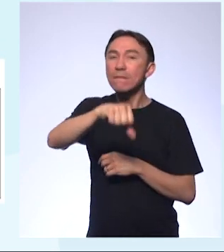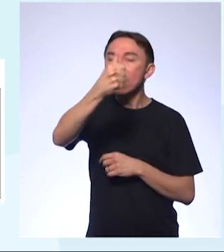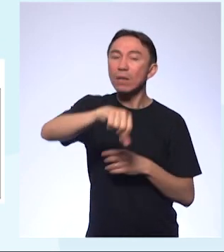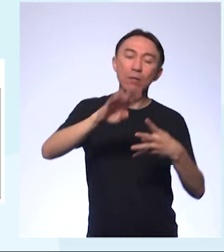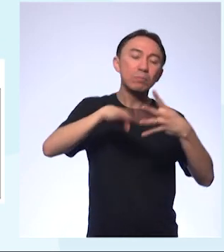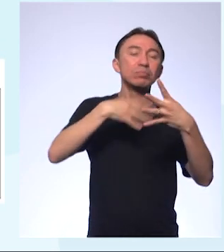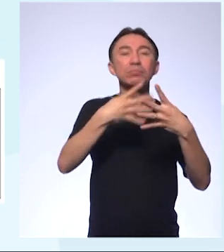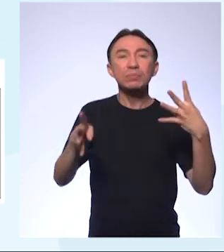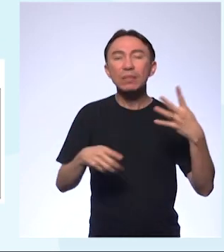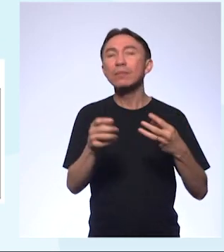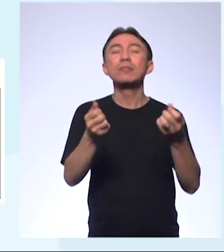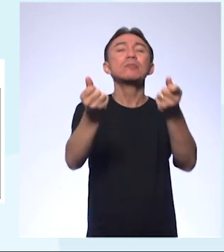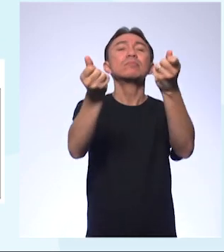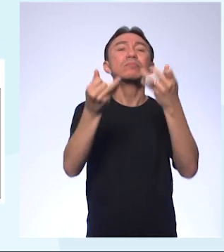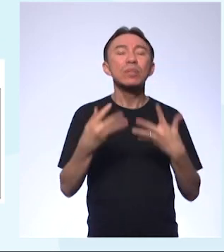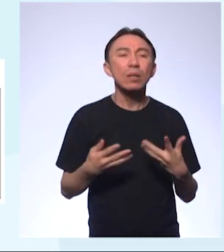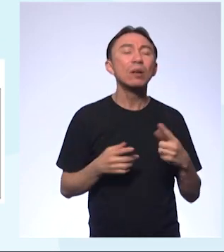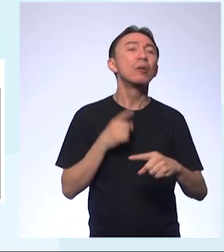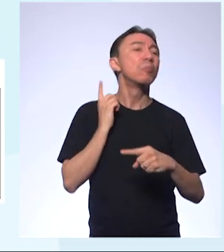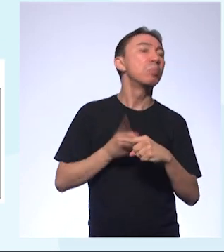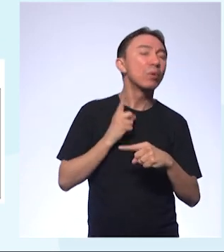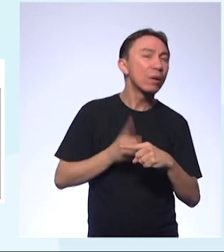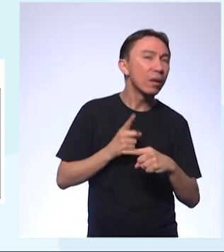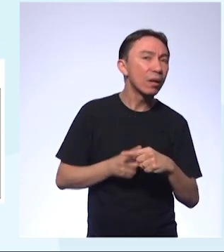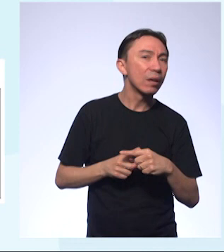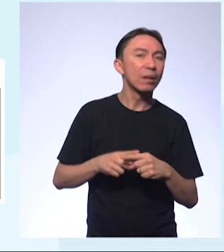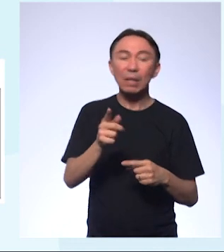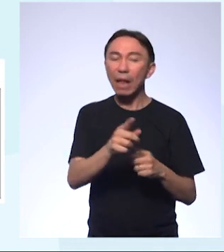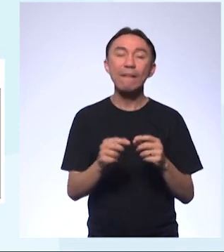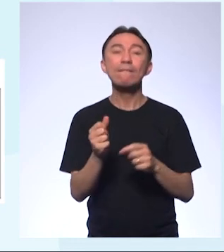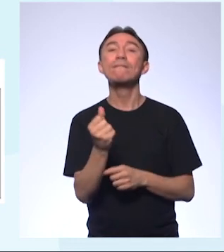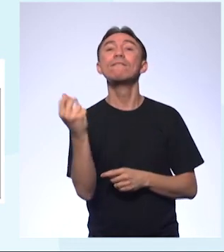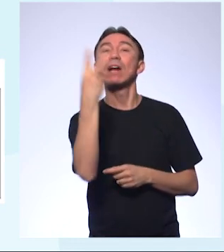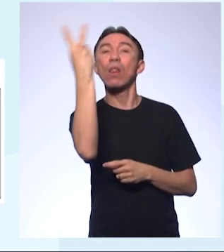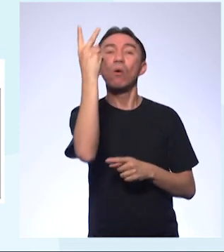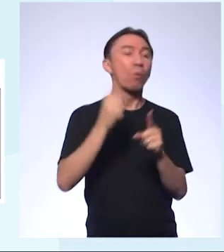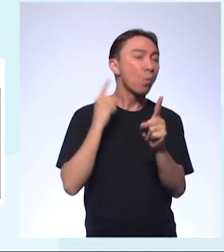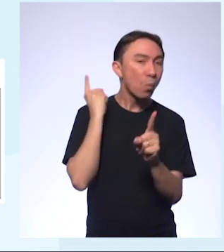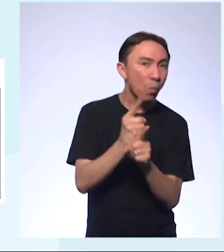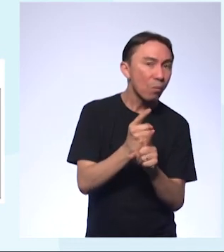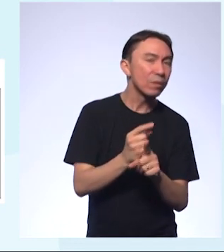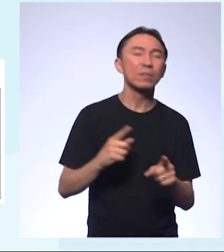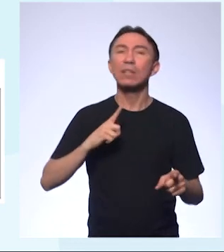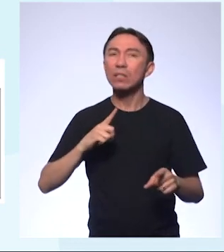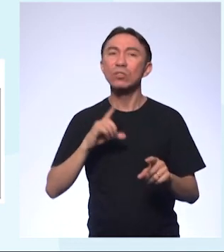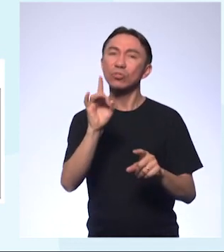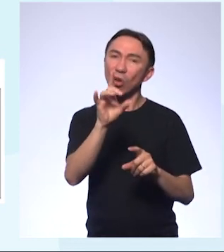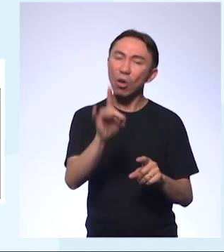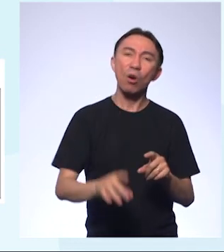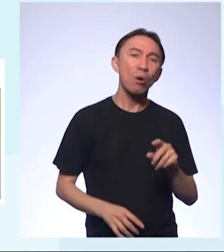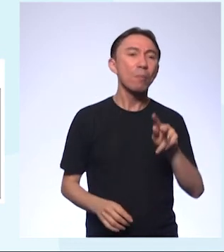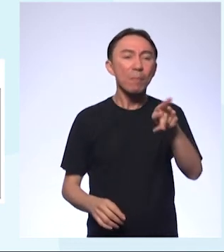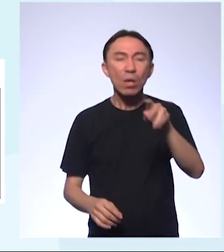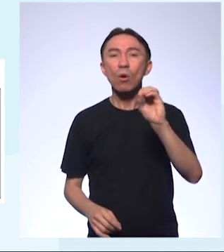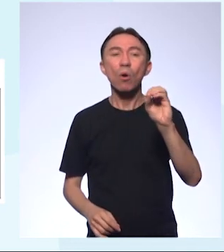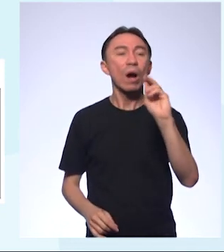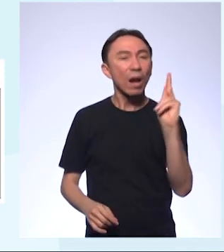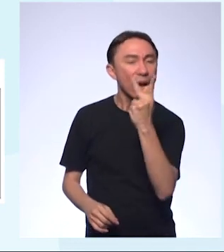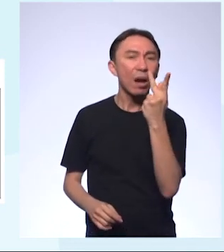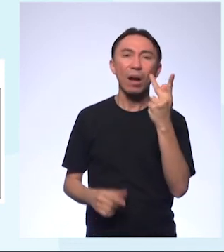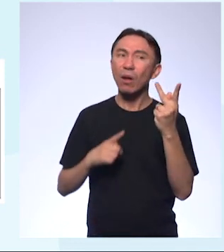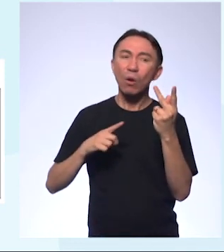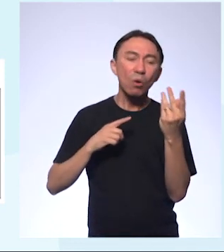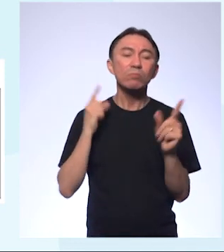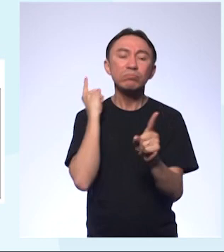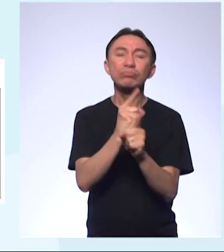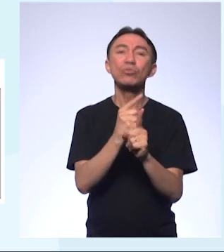dizerem para mim como foram encontrados esses valores. Se eu tenho só POH, se eu tenho concentração de OH, como eu cheguei nesses